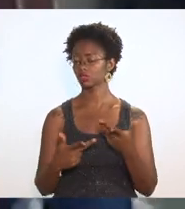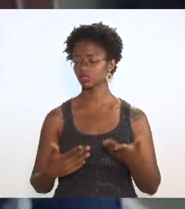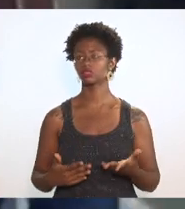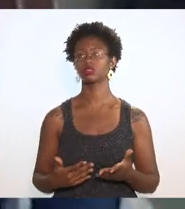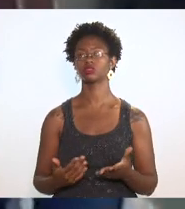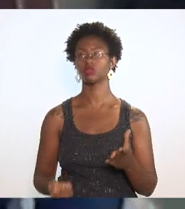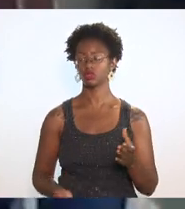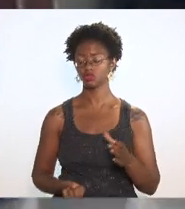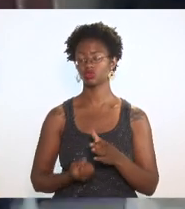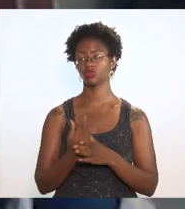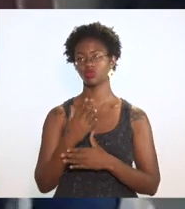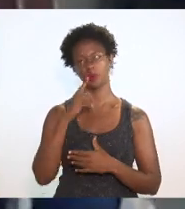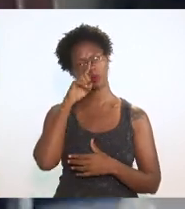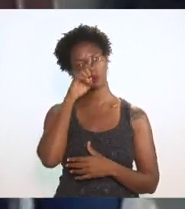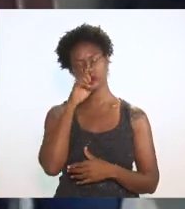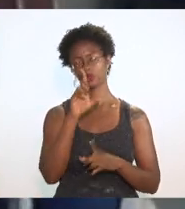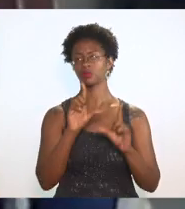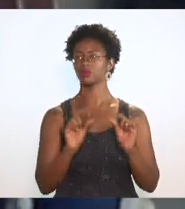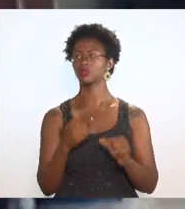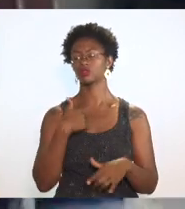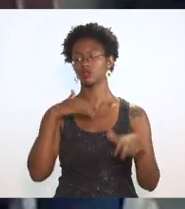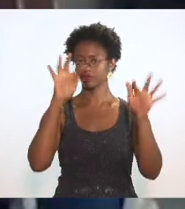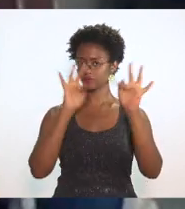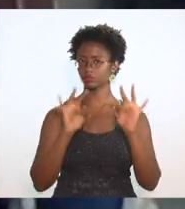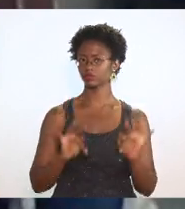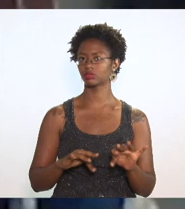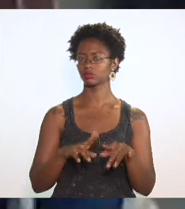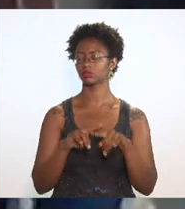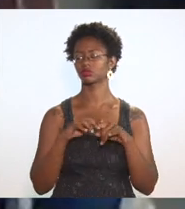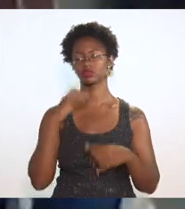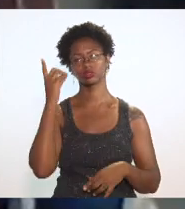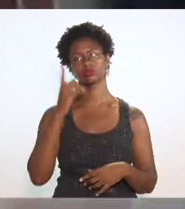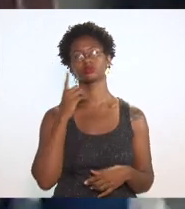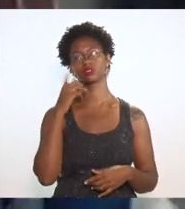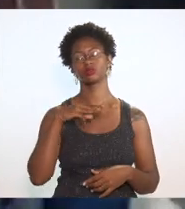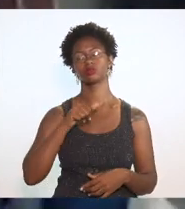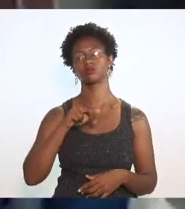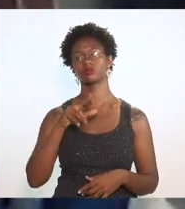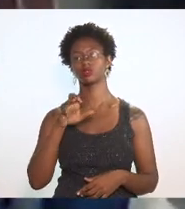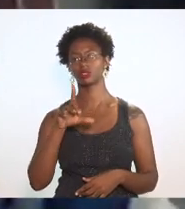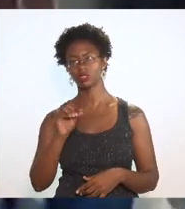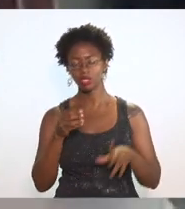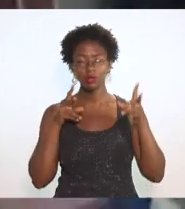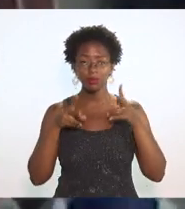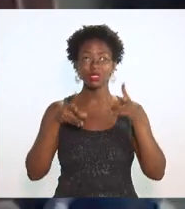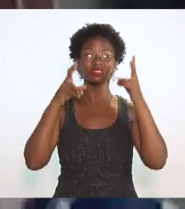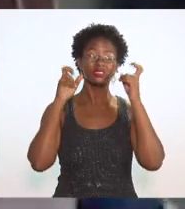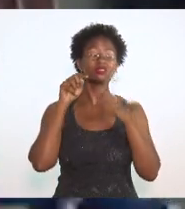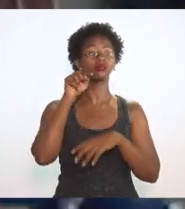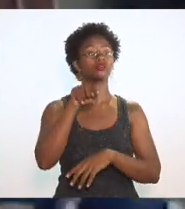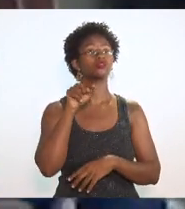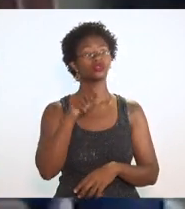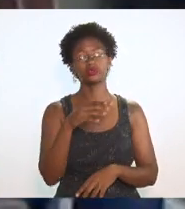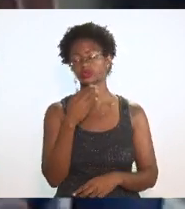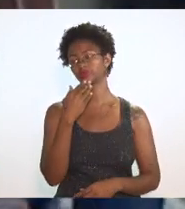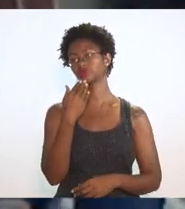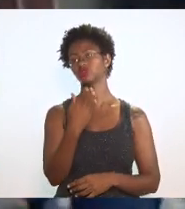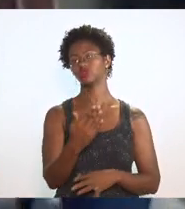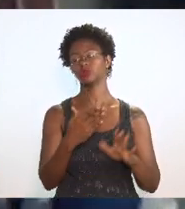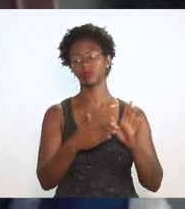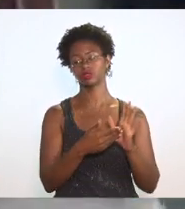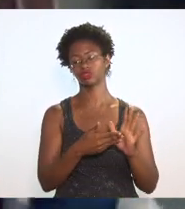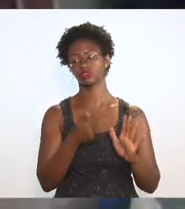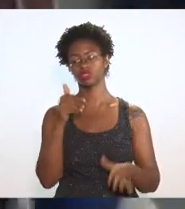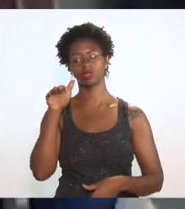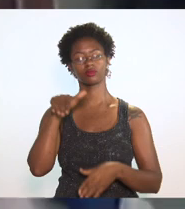menos riscos e fiquei muito feliz até porque o deputado Marcelo Cabelereiro percebendo isso pediu para tirar